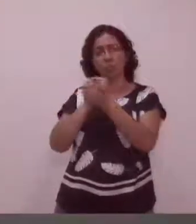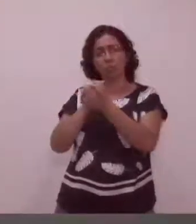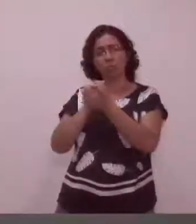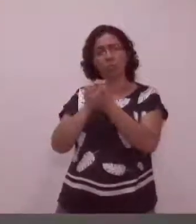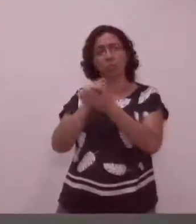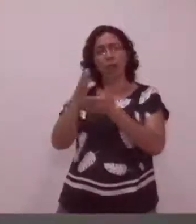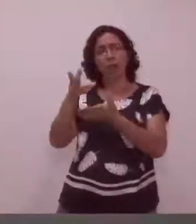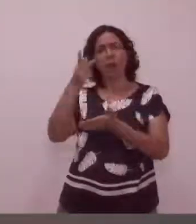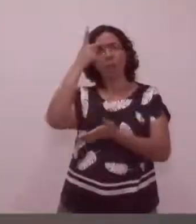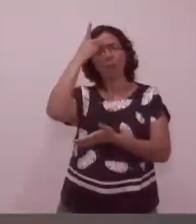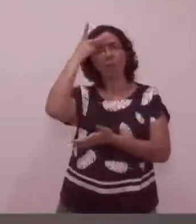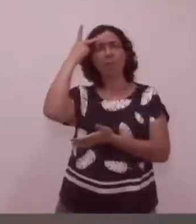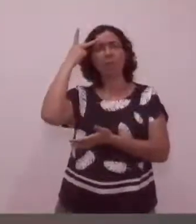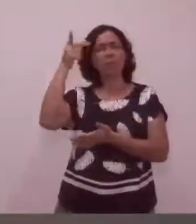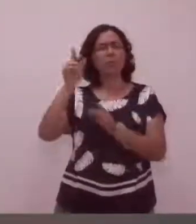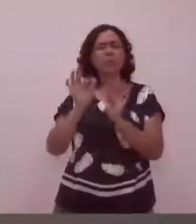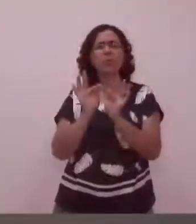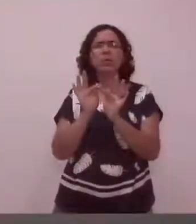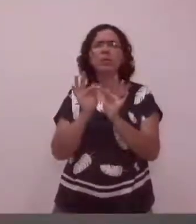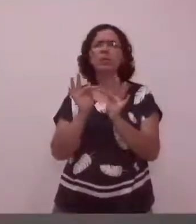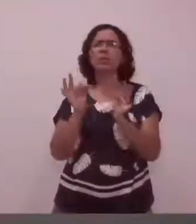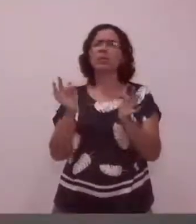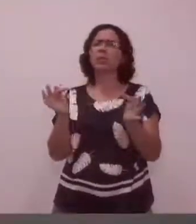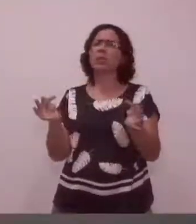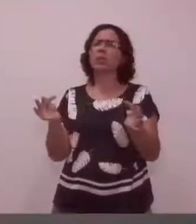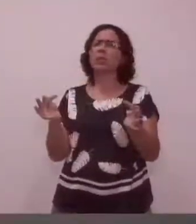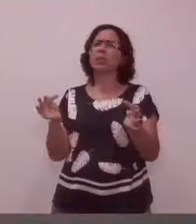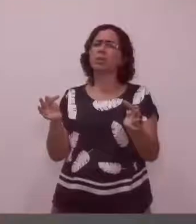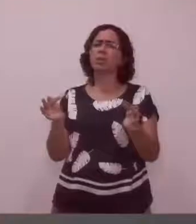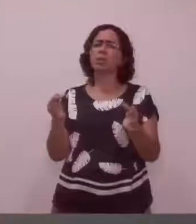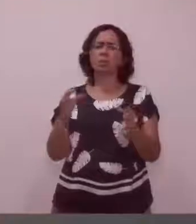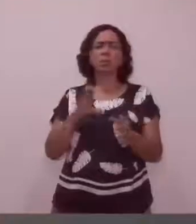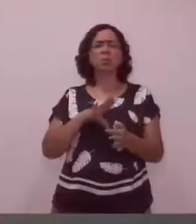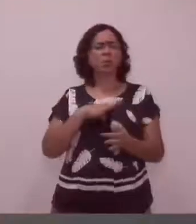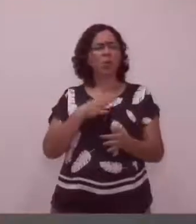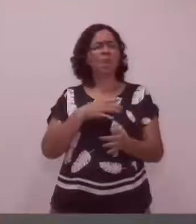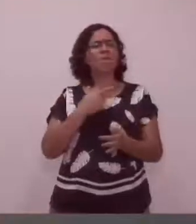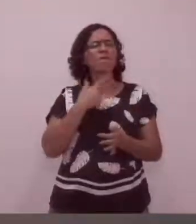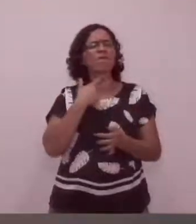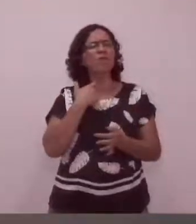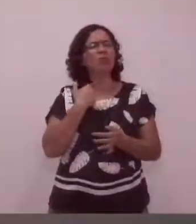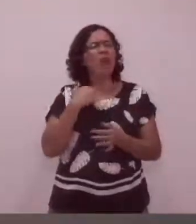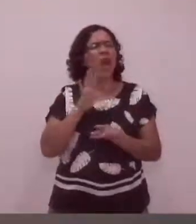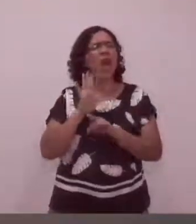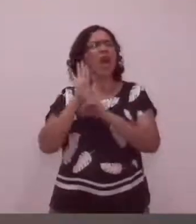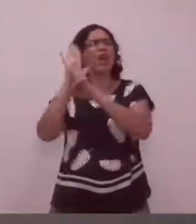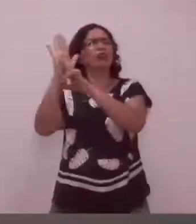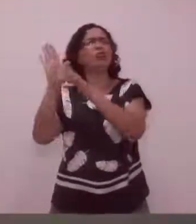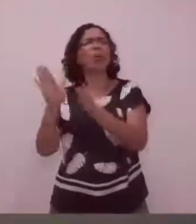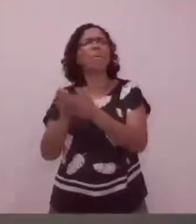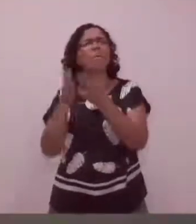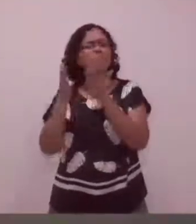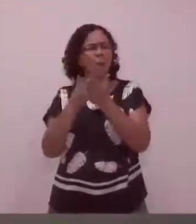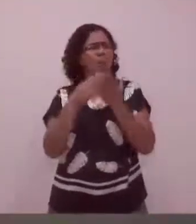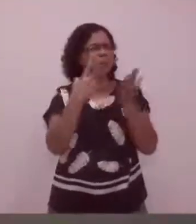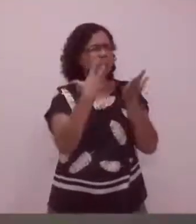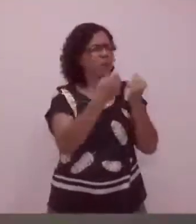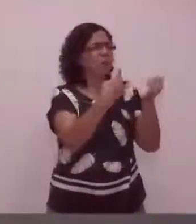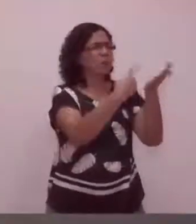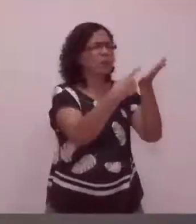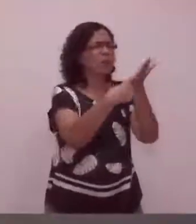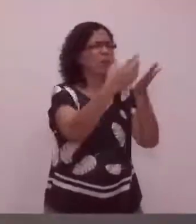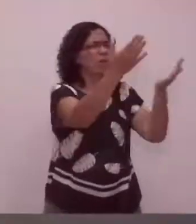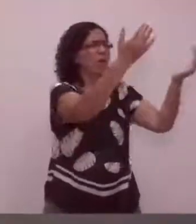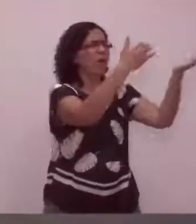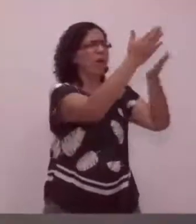pessoas assim, simples, que se manifestam de uma maneira gloriosa, entendo